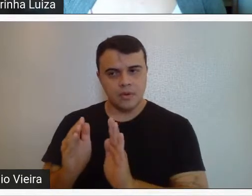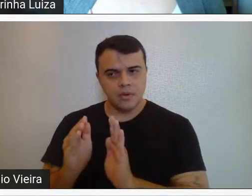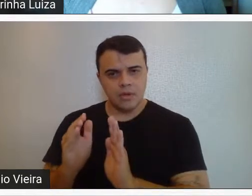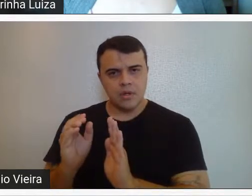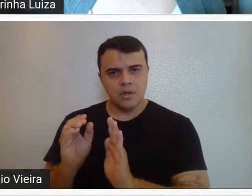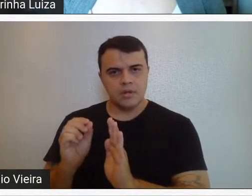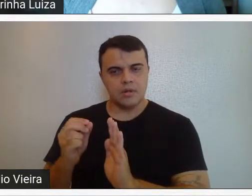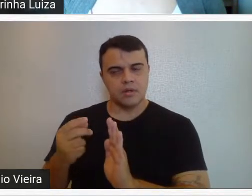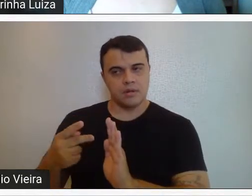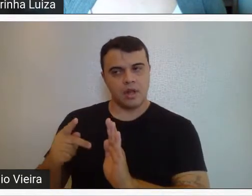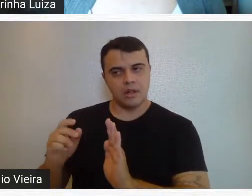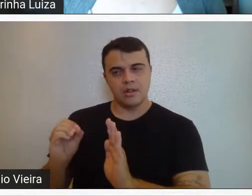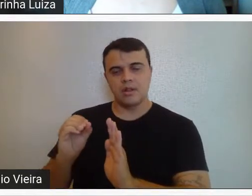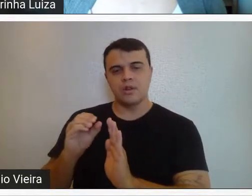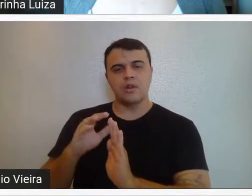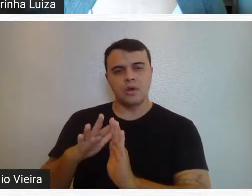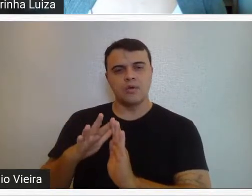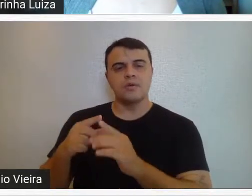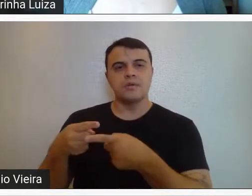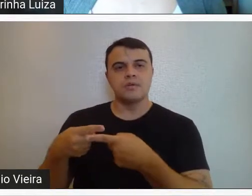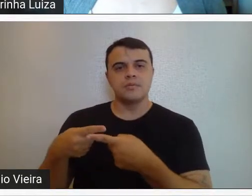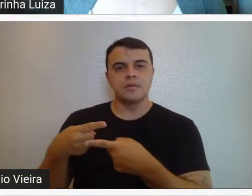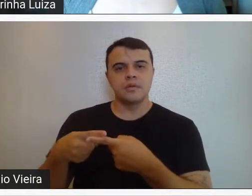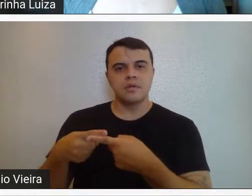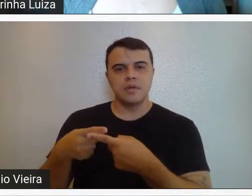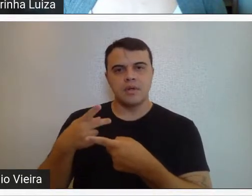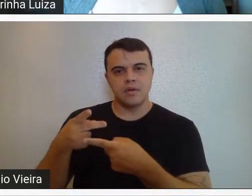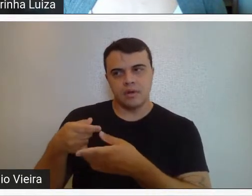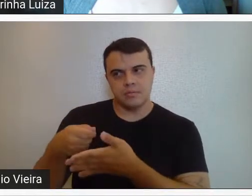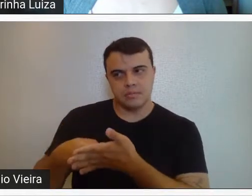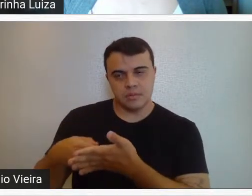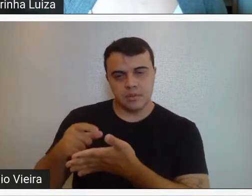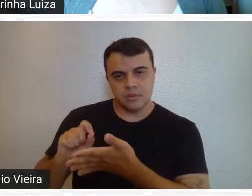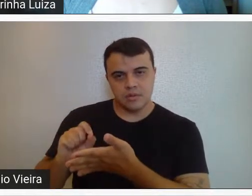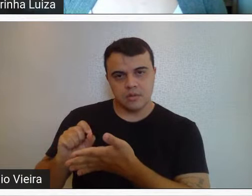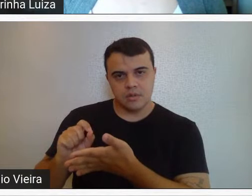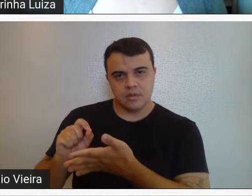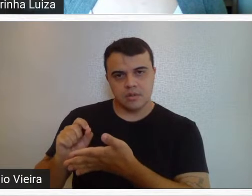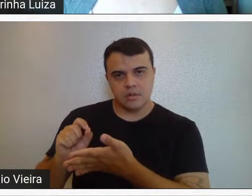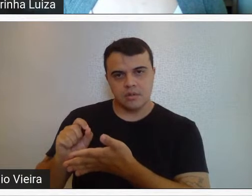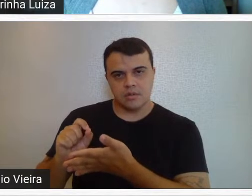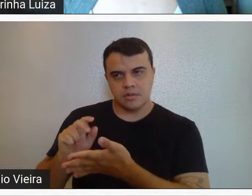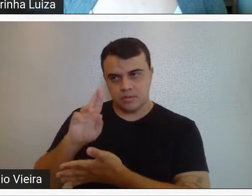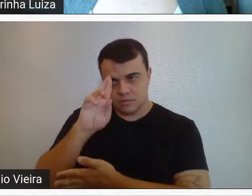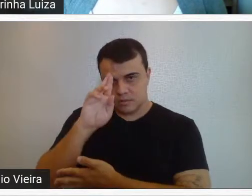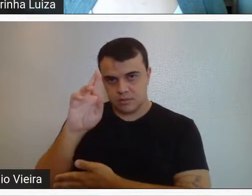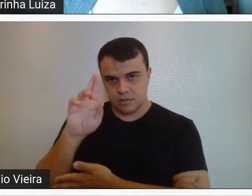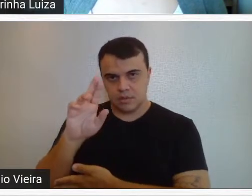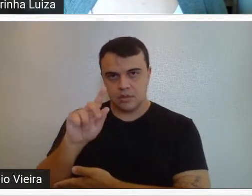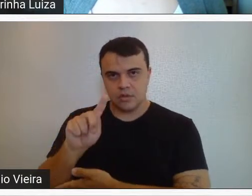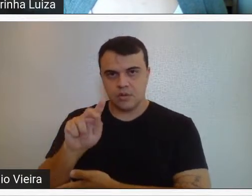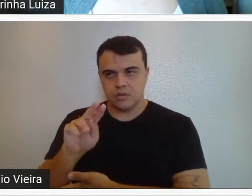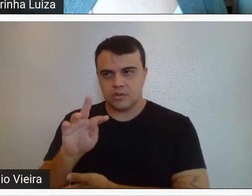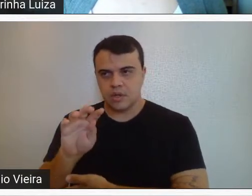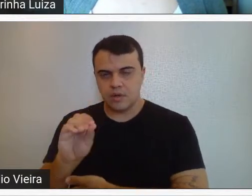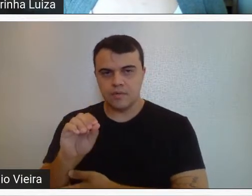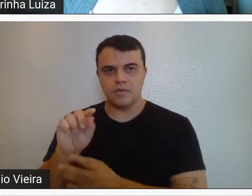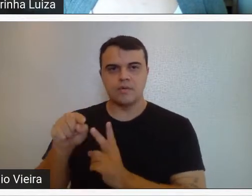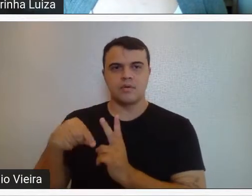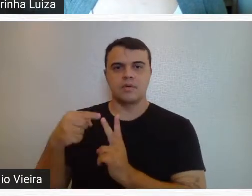moderna, capitaneada aí pelo Gustavo Capanema, pelo